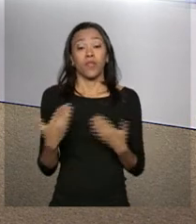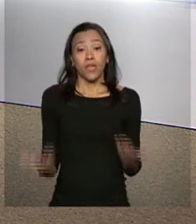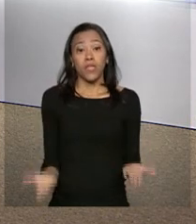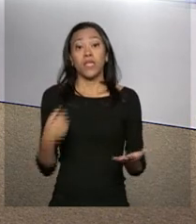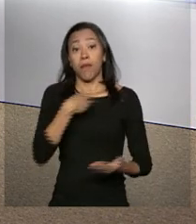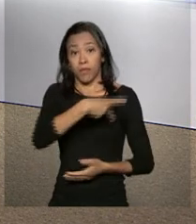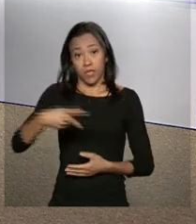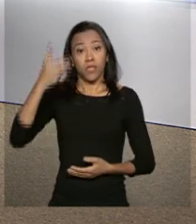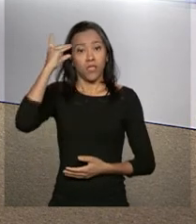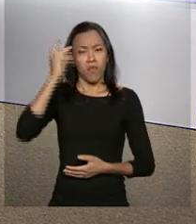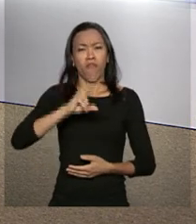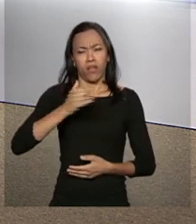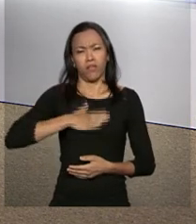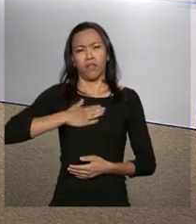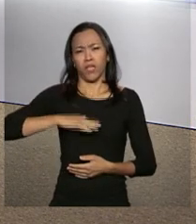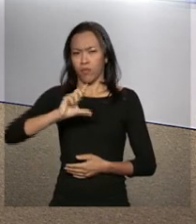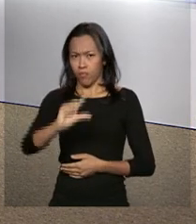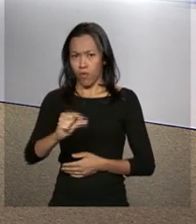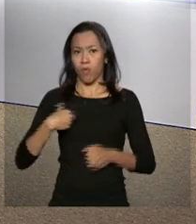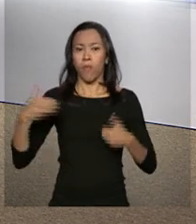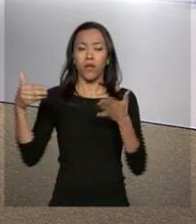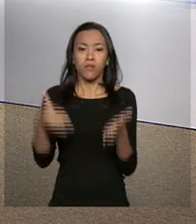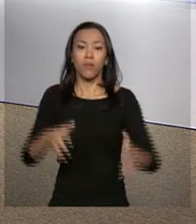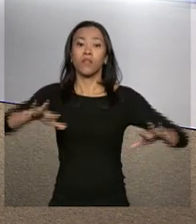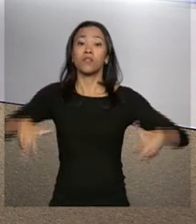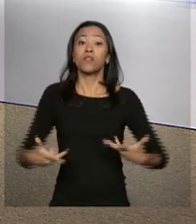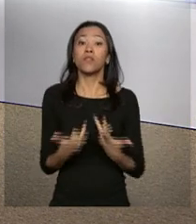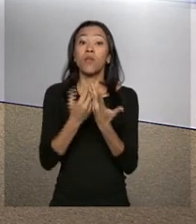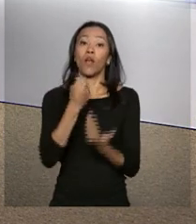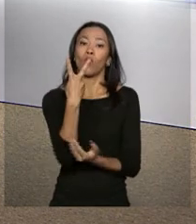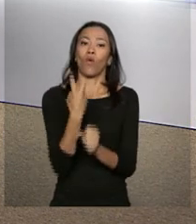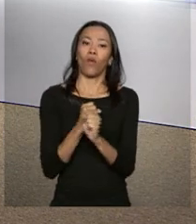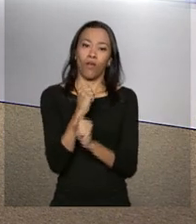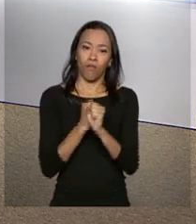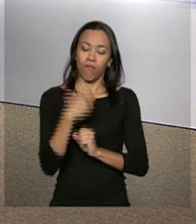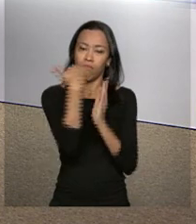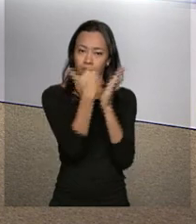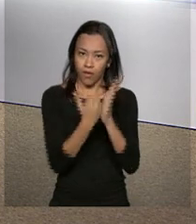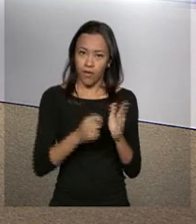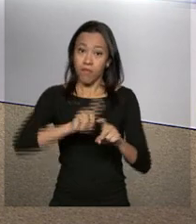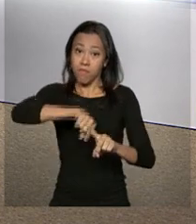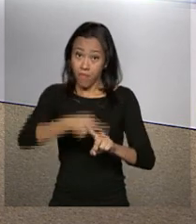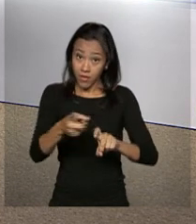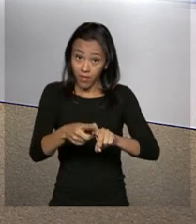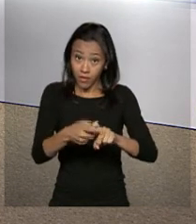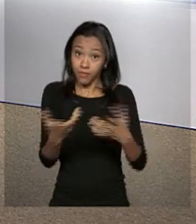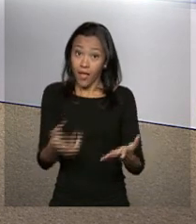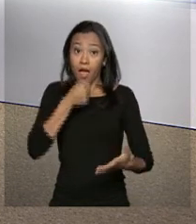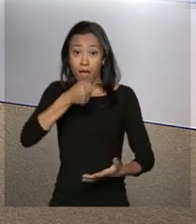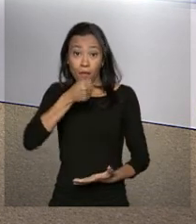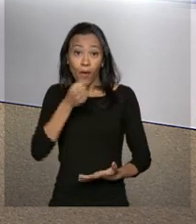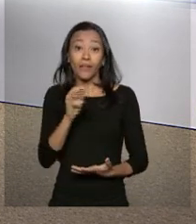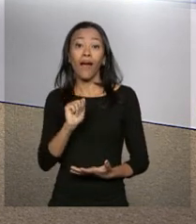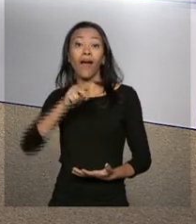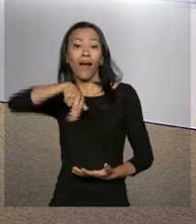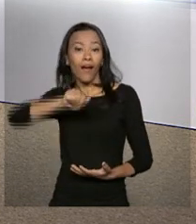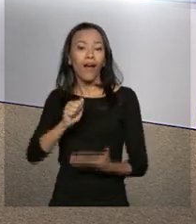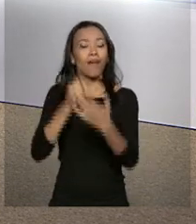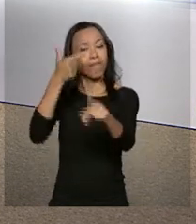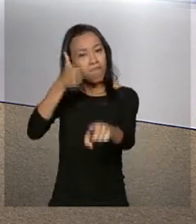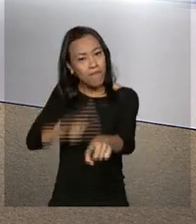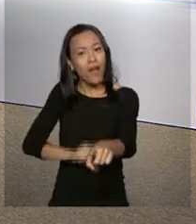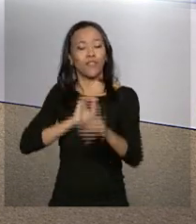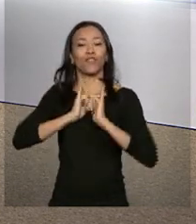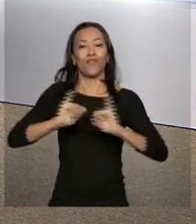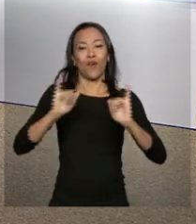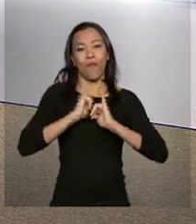Rousseff vai participar daqui a pouco da cerimônia e comemoração aos dois anos do programa Mais Médicos. A repórter Ana Gabriela Salles traz as